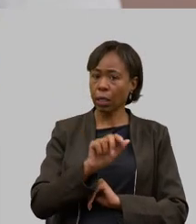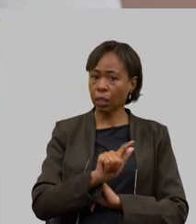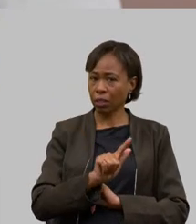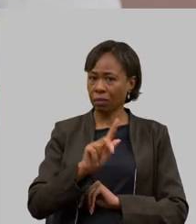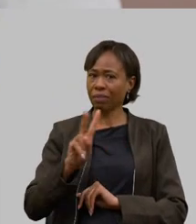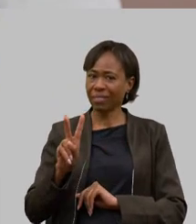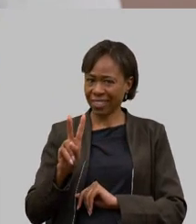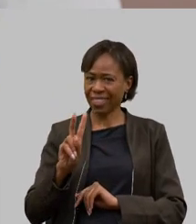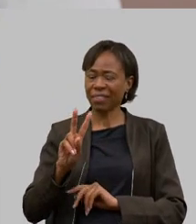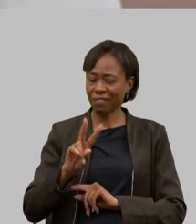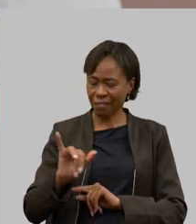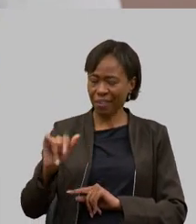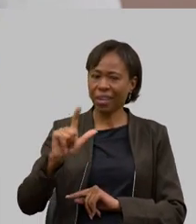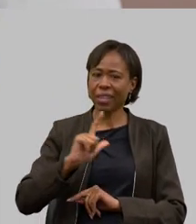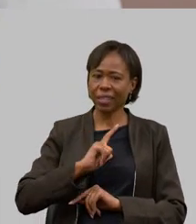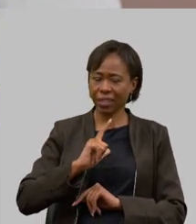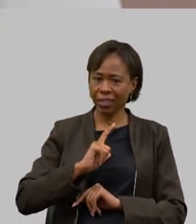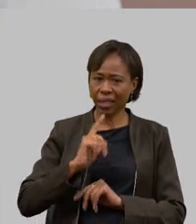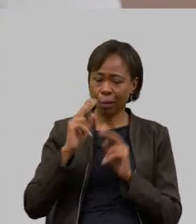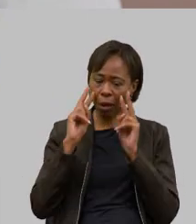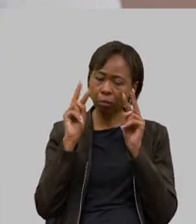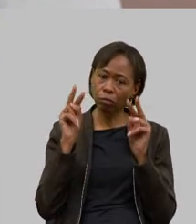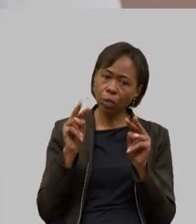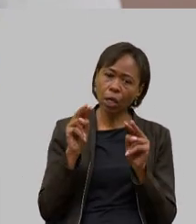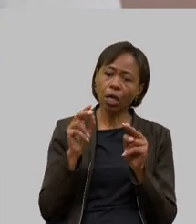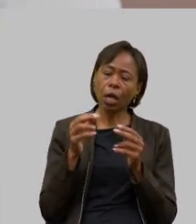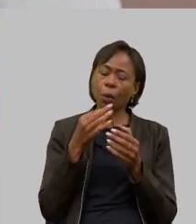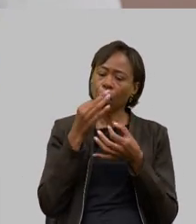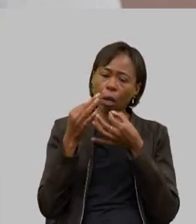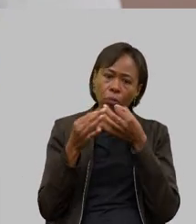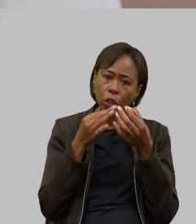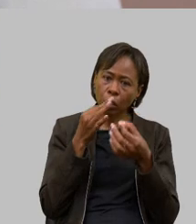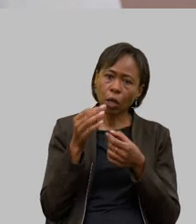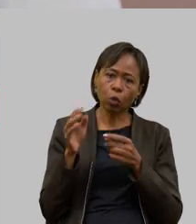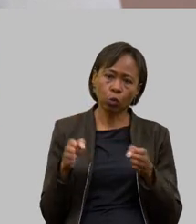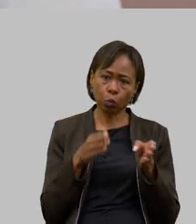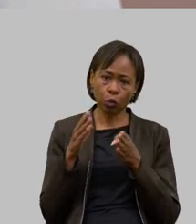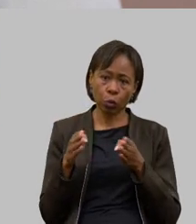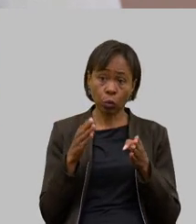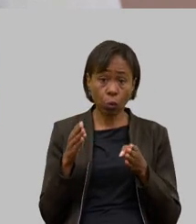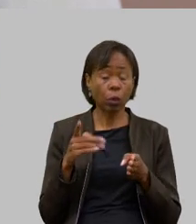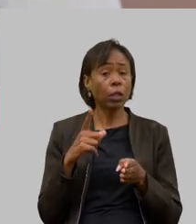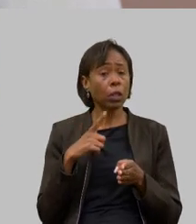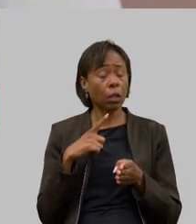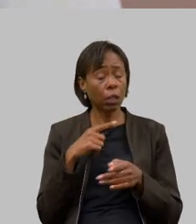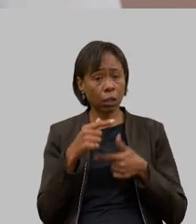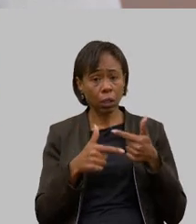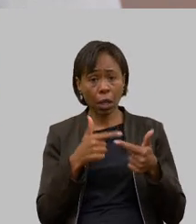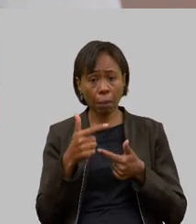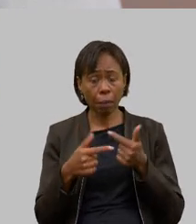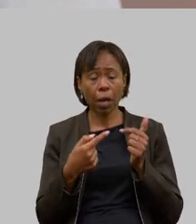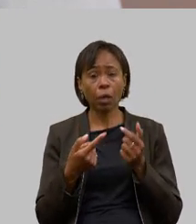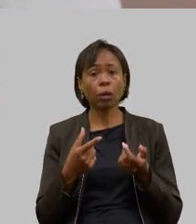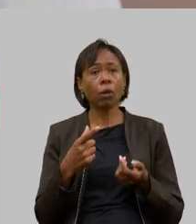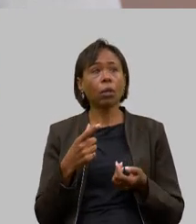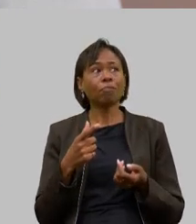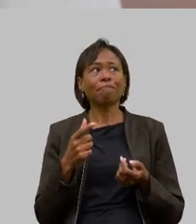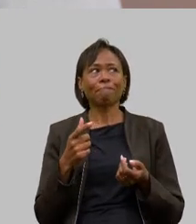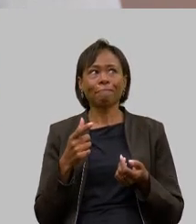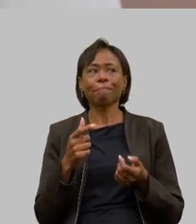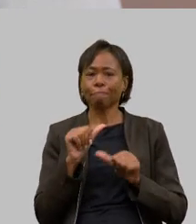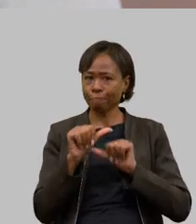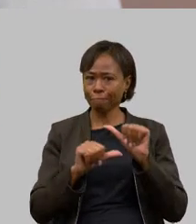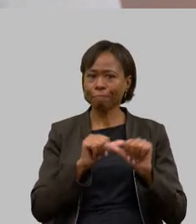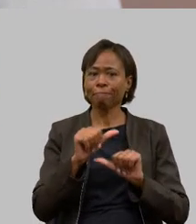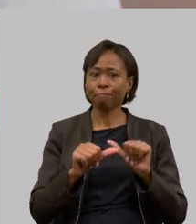vamos chegar lá para poder ouvir os produtores e esse tipo de trabalho que nós temos feito tem gerado realmente um diferencial nós estamos na ponta